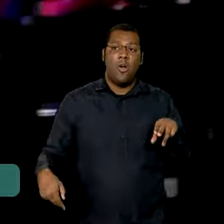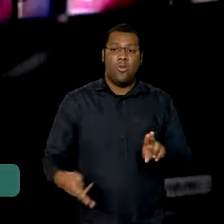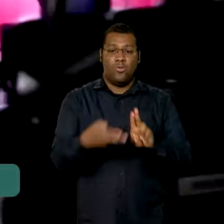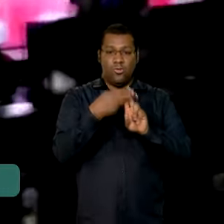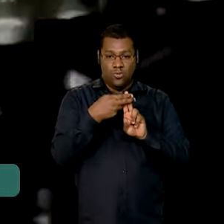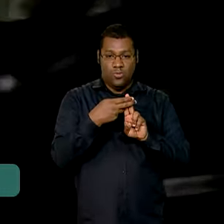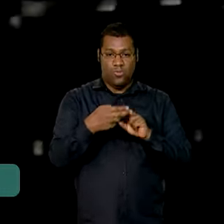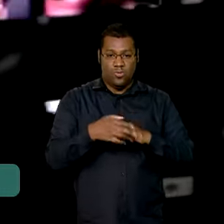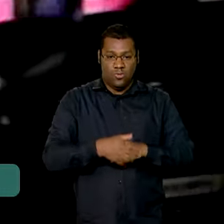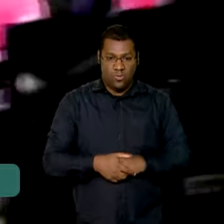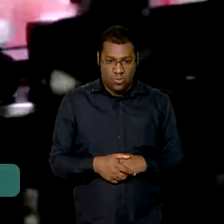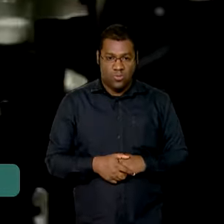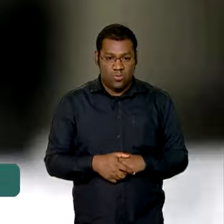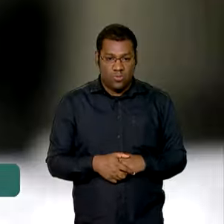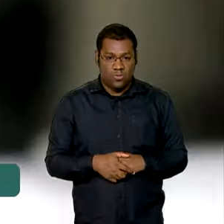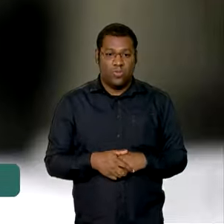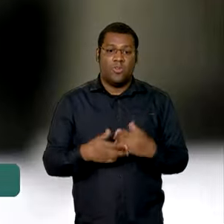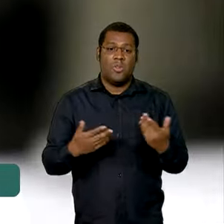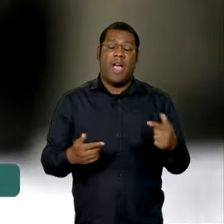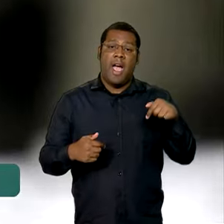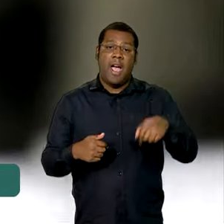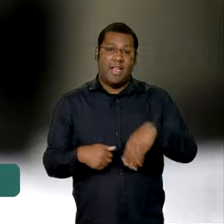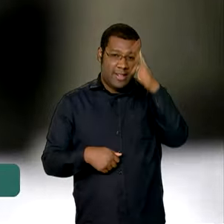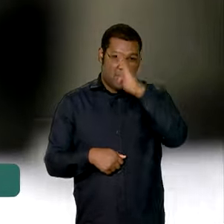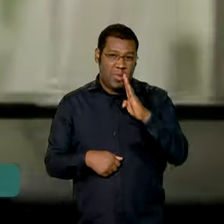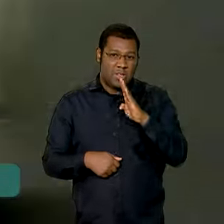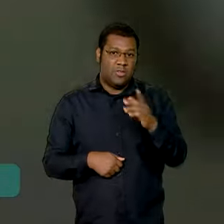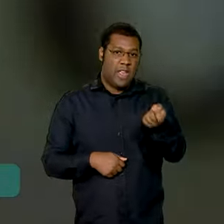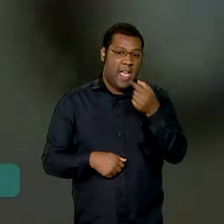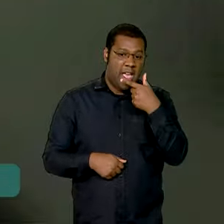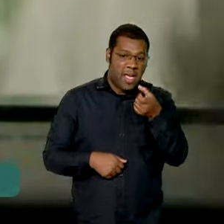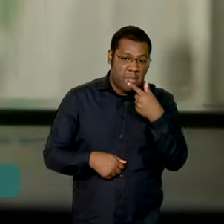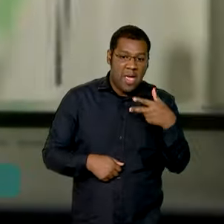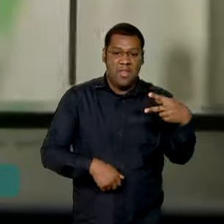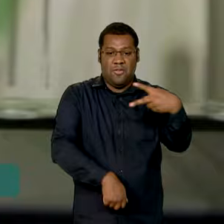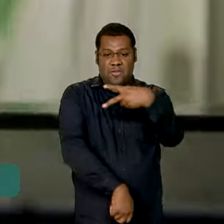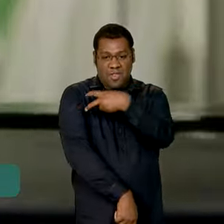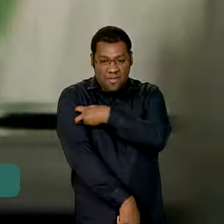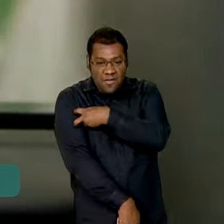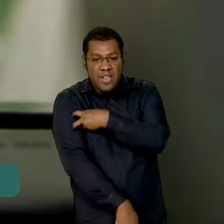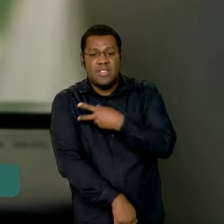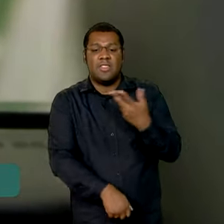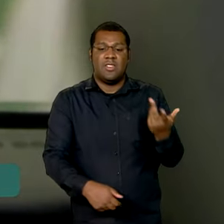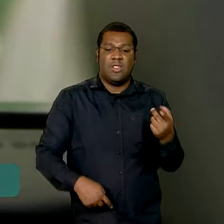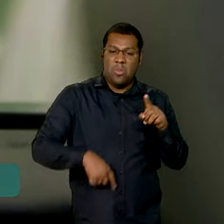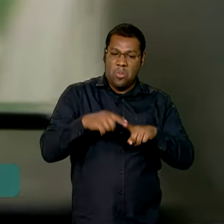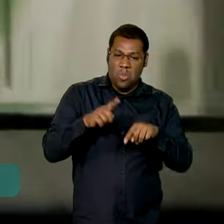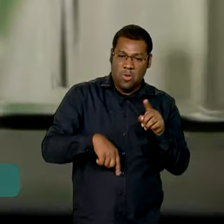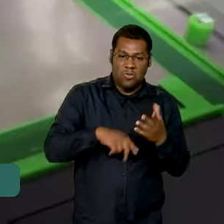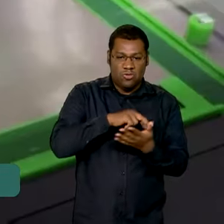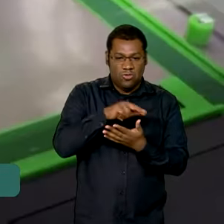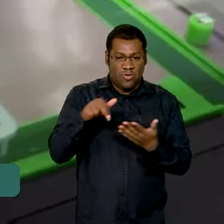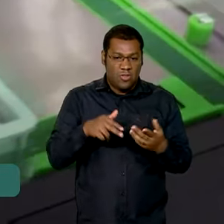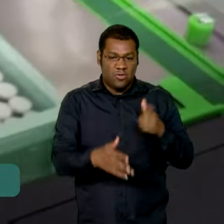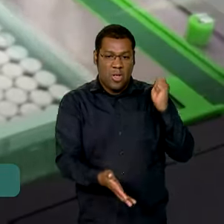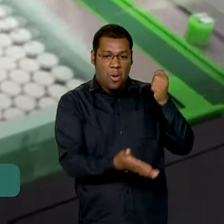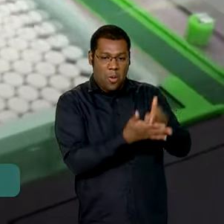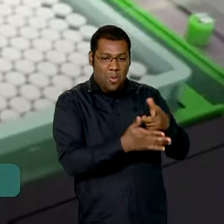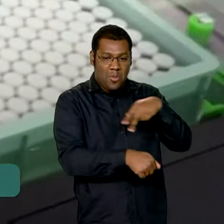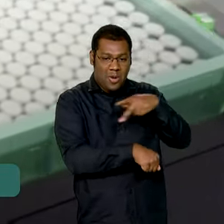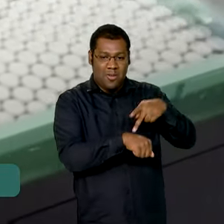dependência do Brasil de insumos, medicamentos, vacinas e outros produtos de saúde